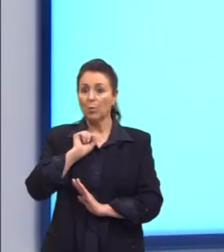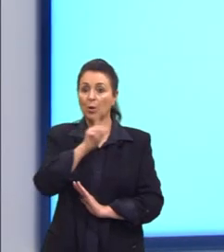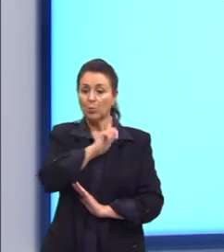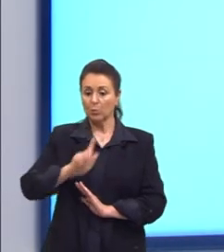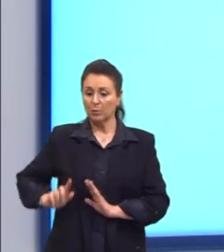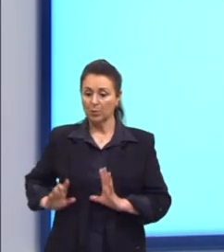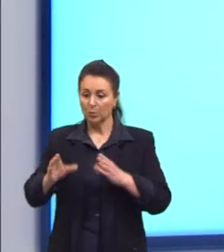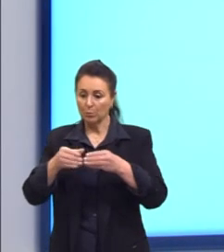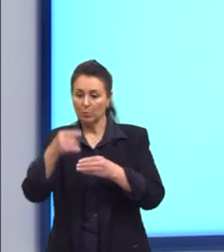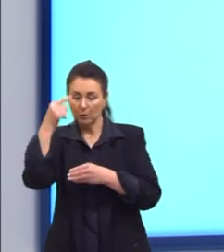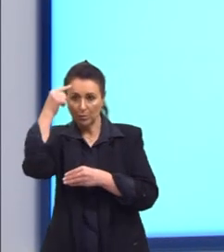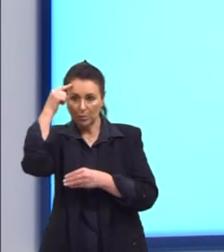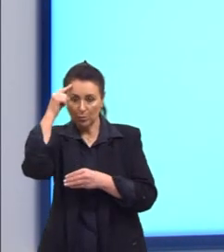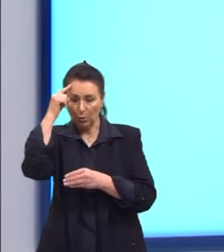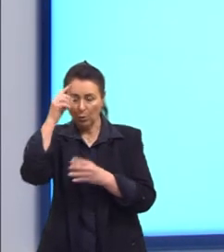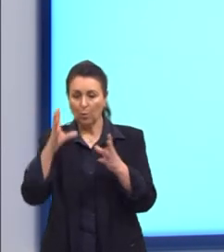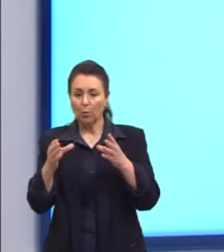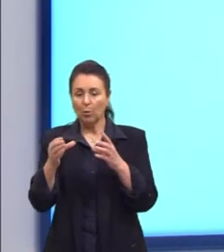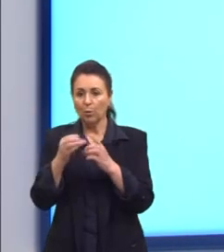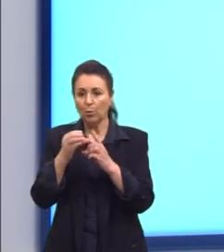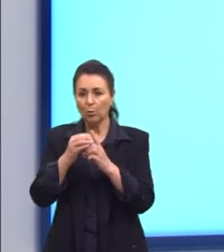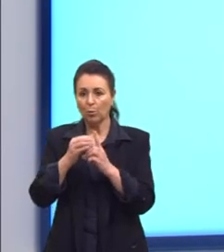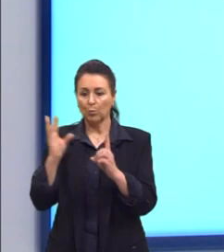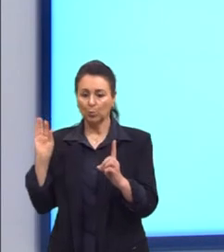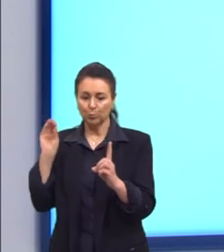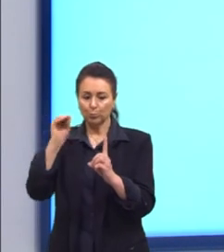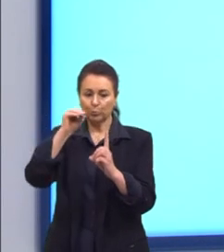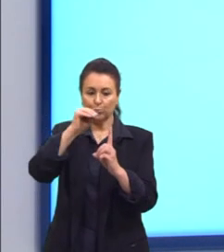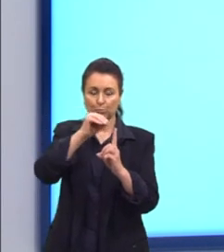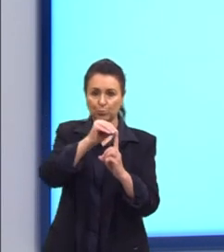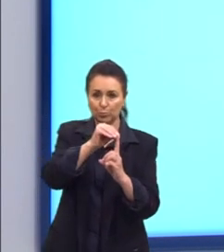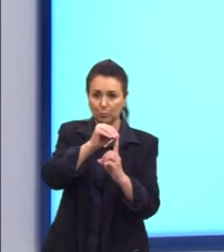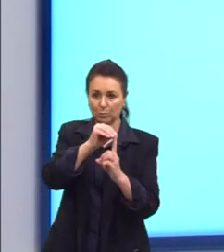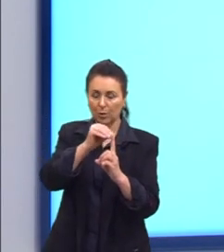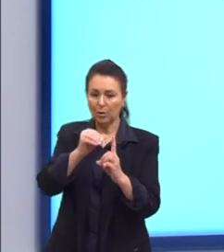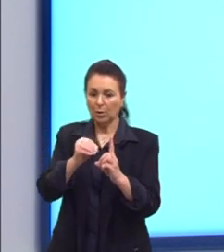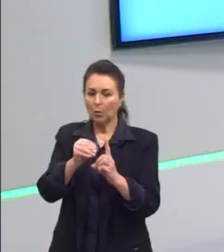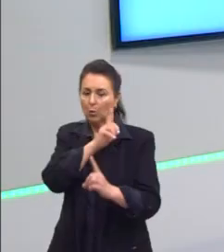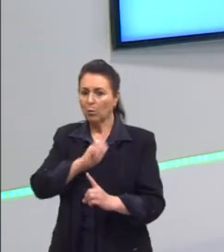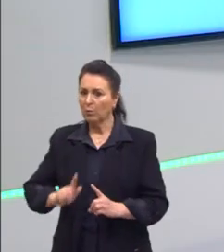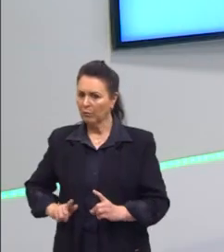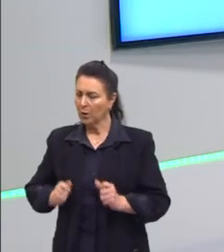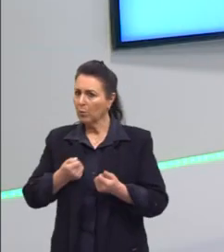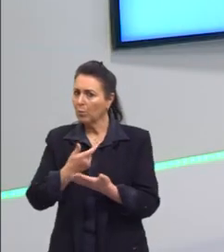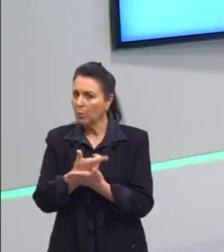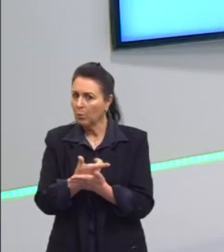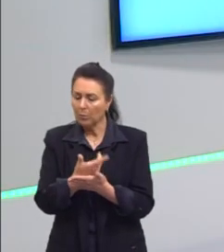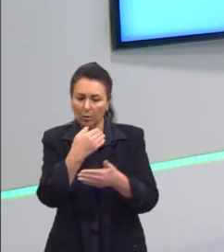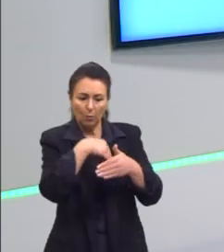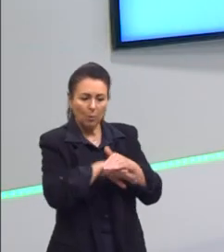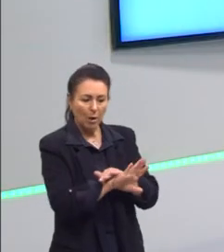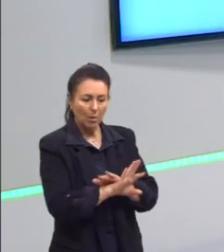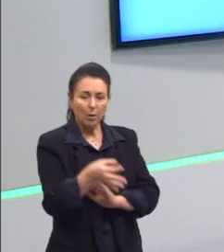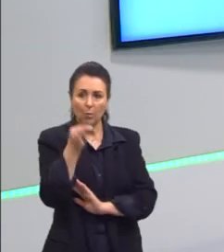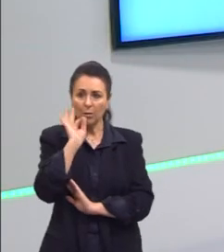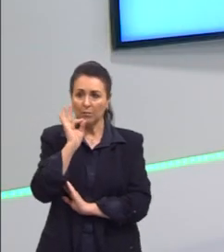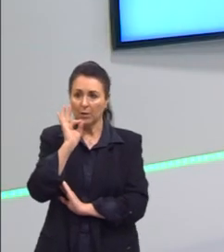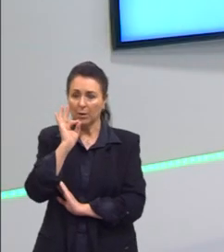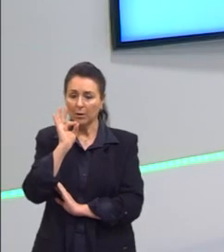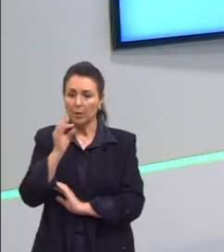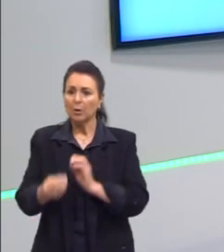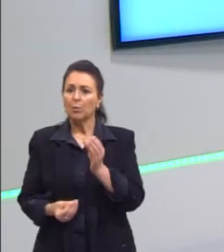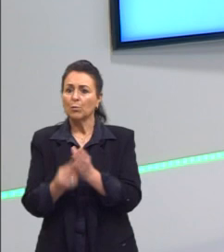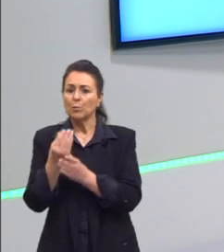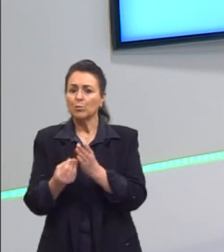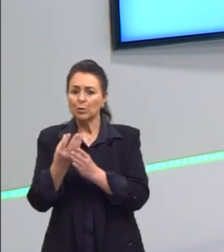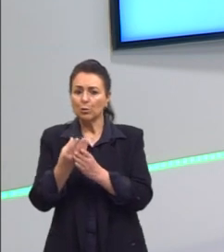pensaram, os oligarcas? Que daí o governo brasileiro podia comprar e estocar o café que era produzido pelos